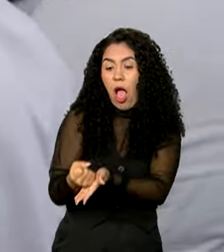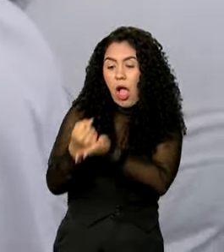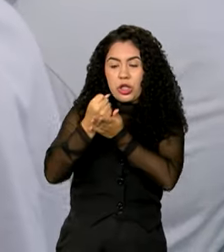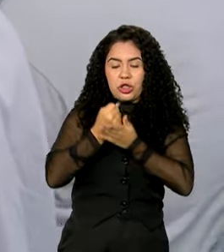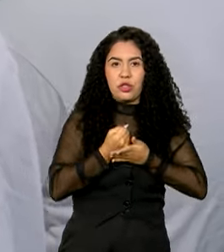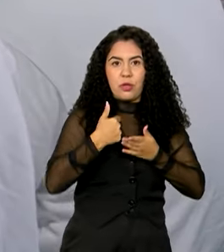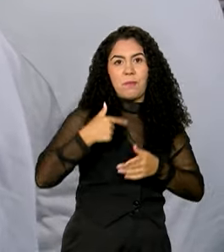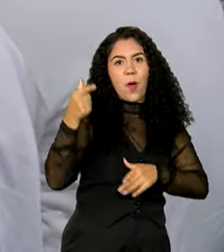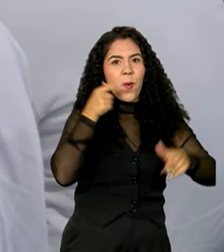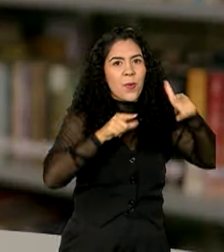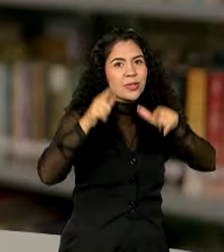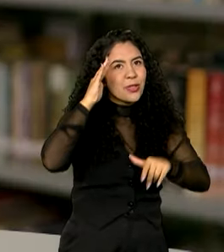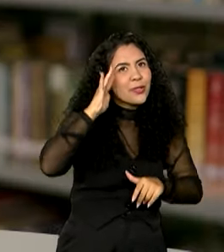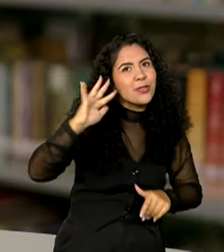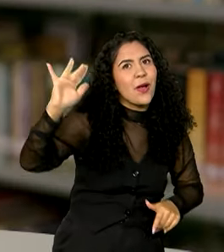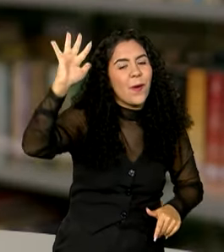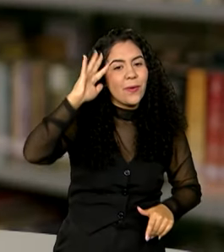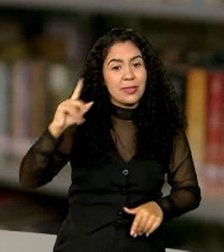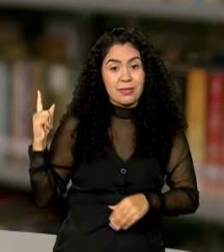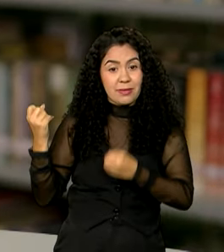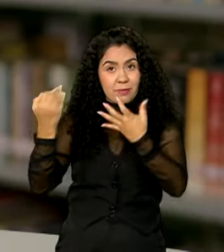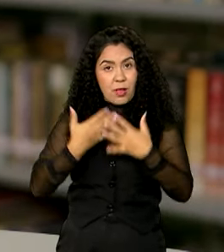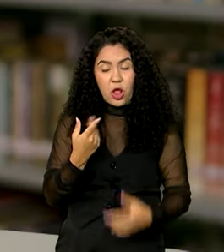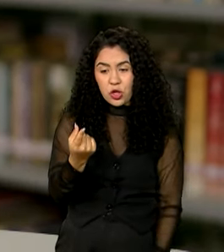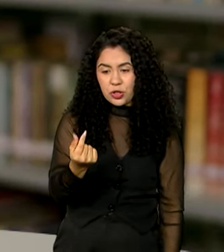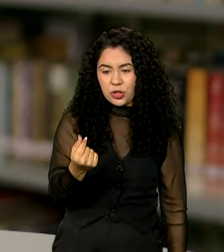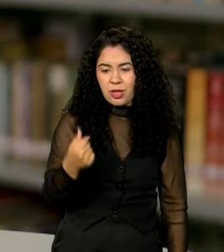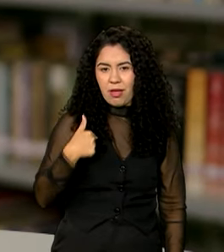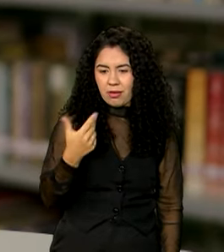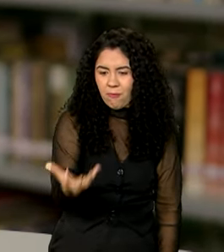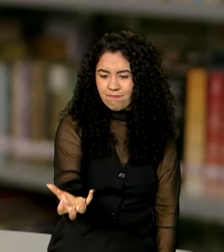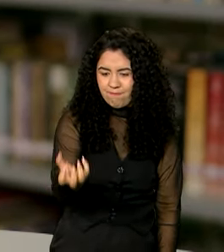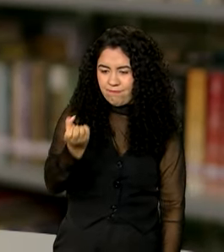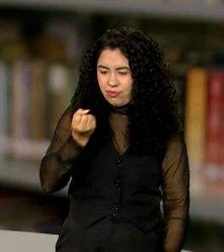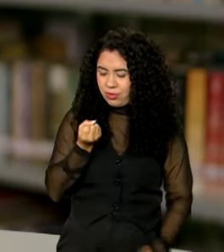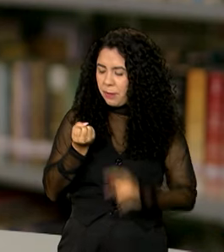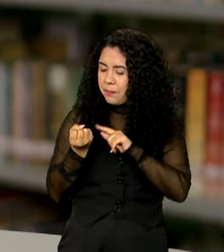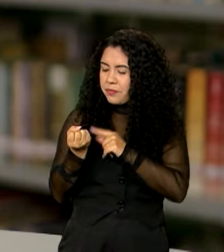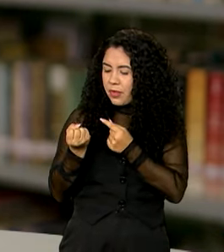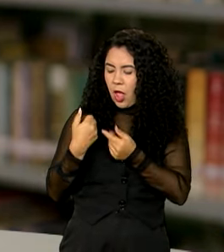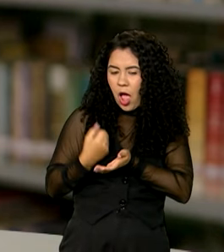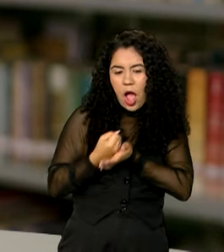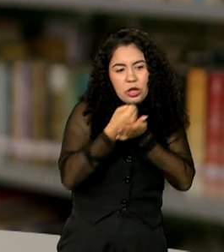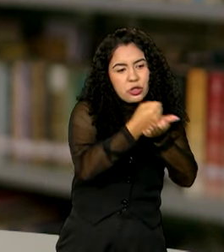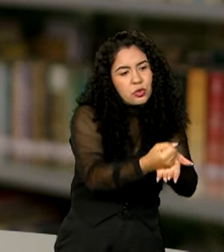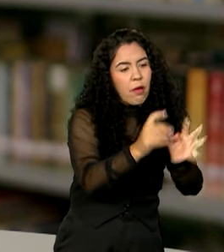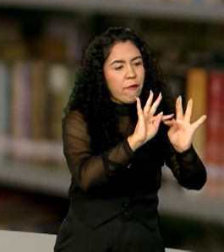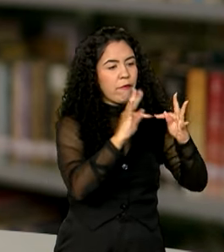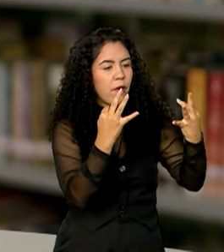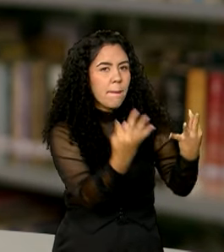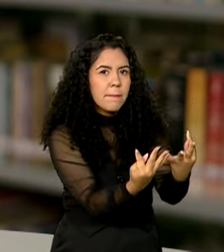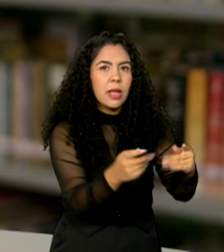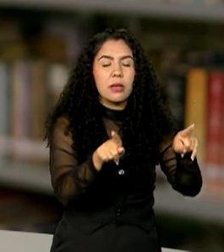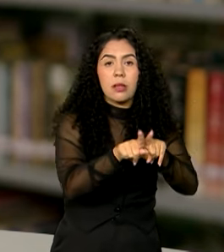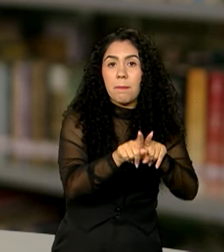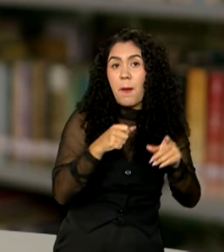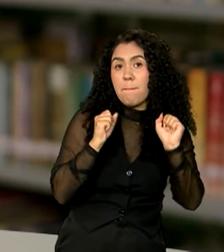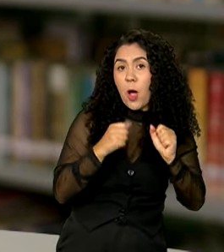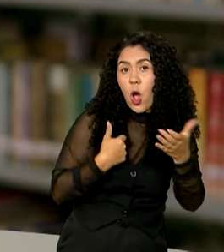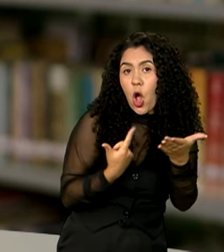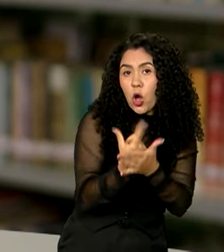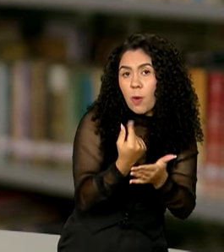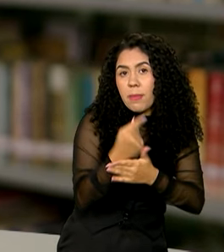a realizar sonhos. Com o dinheiro que eu recebo do Pé de Meia, eu posso ajudar a minha família, comprar os materiais